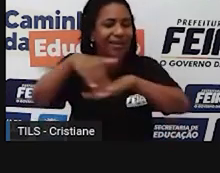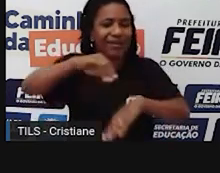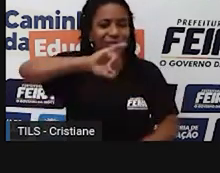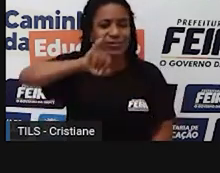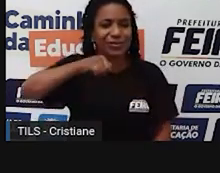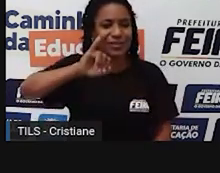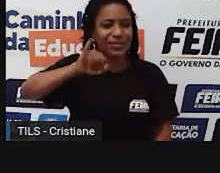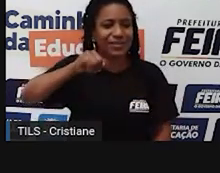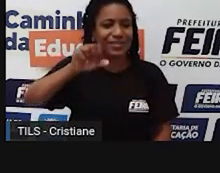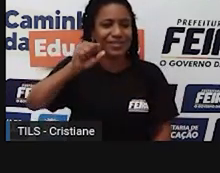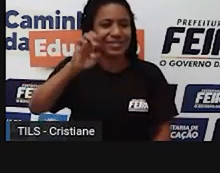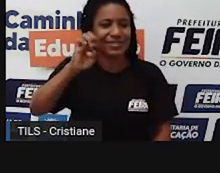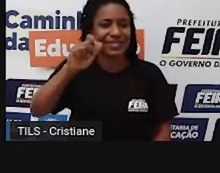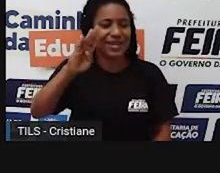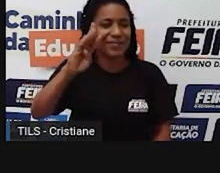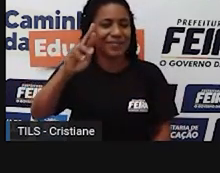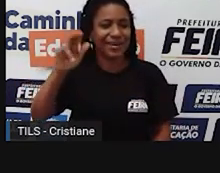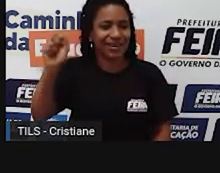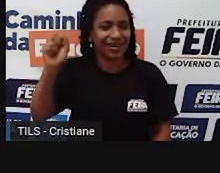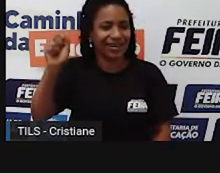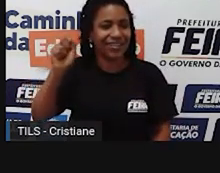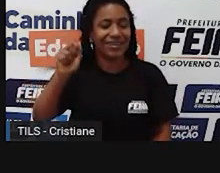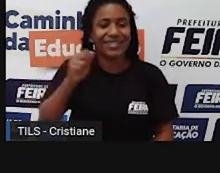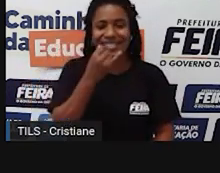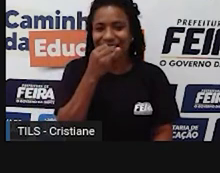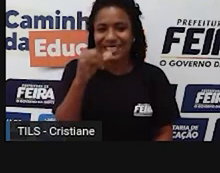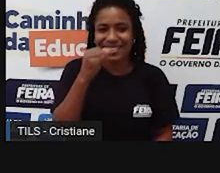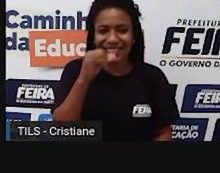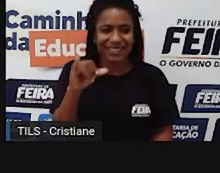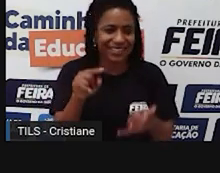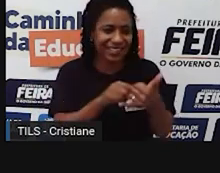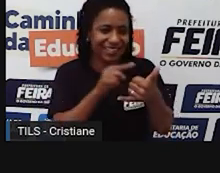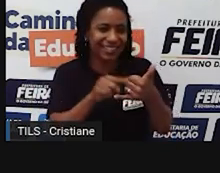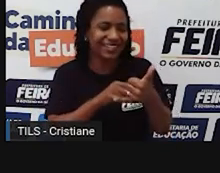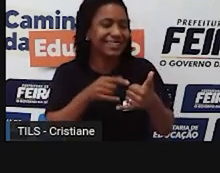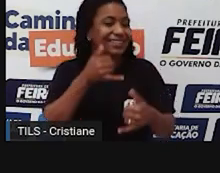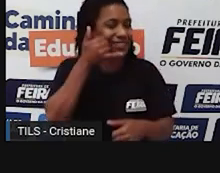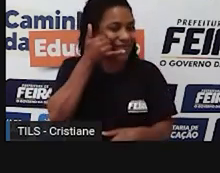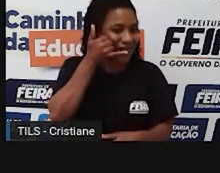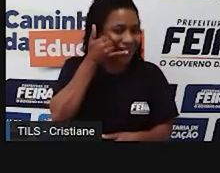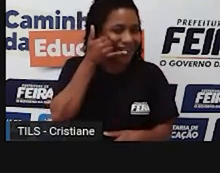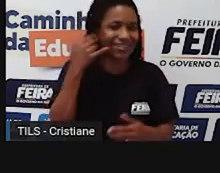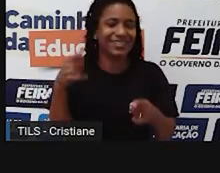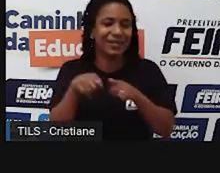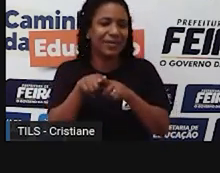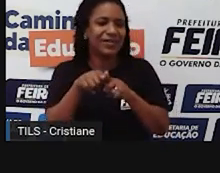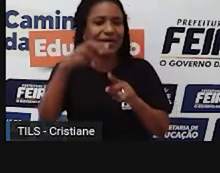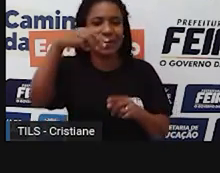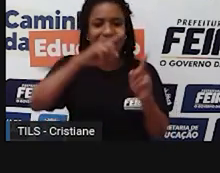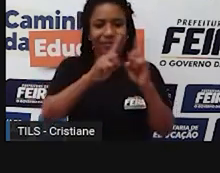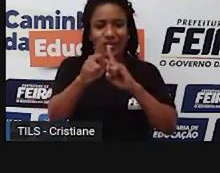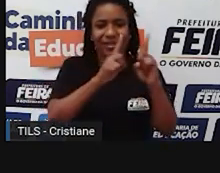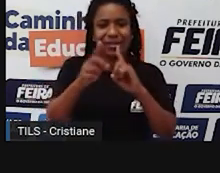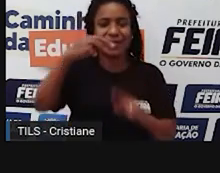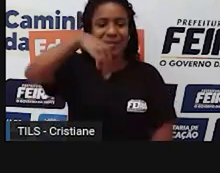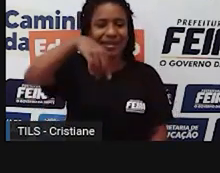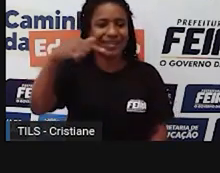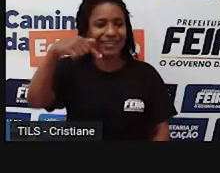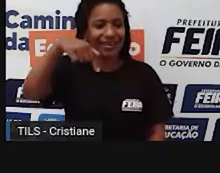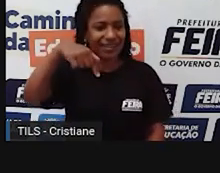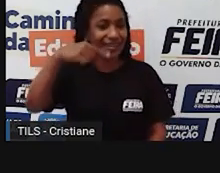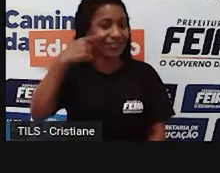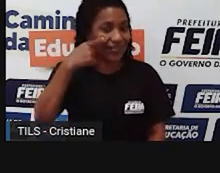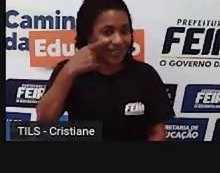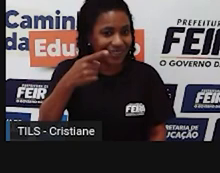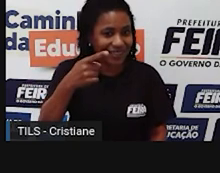a Rua das Eletrônicas. Você chega na Maria Quitéria, tem as concessionárias. Você chega ali no centro da